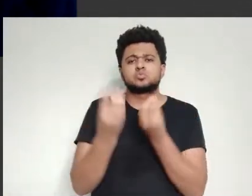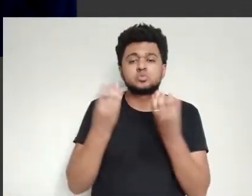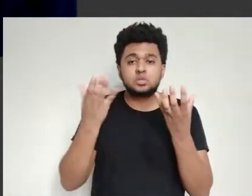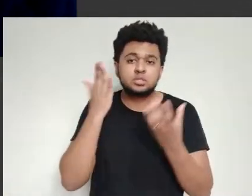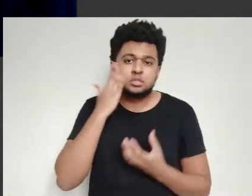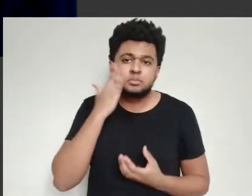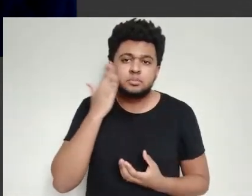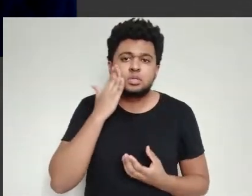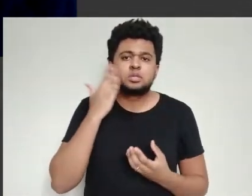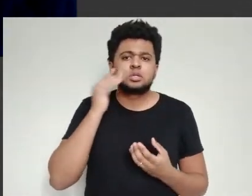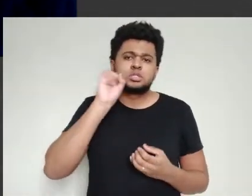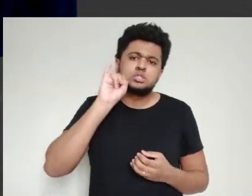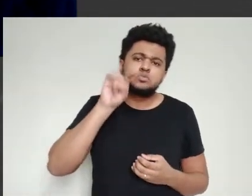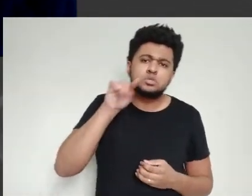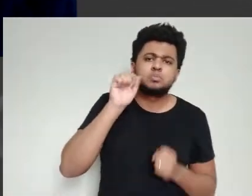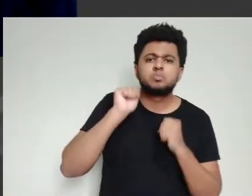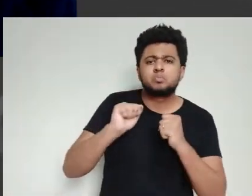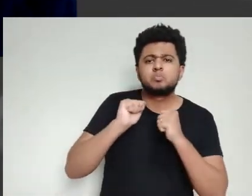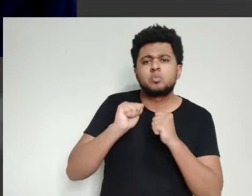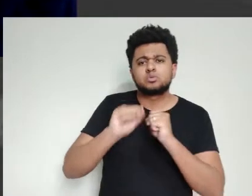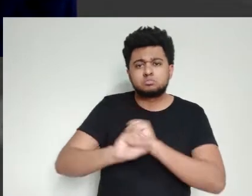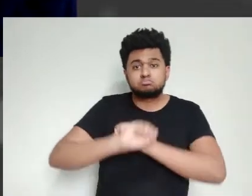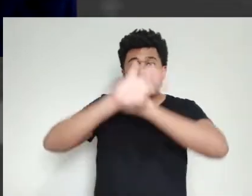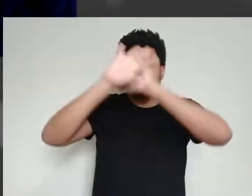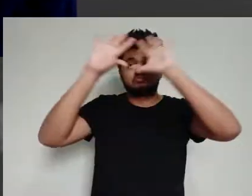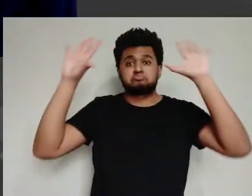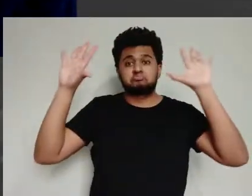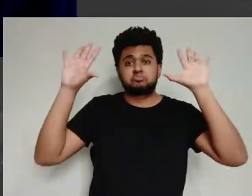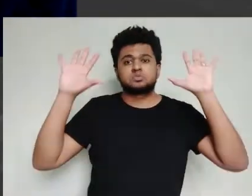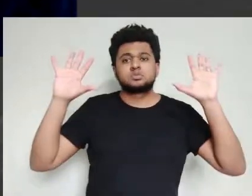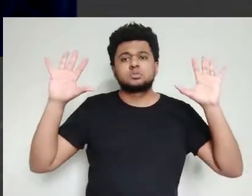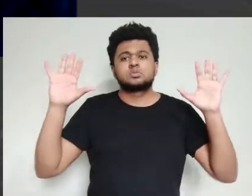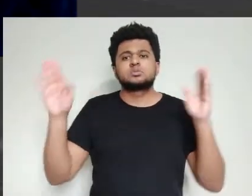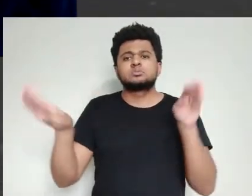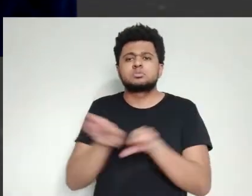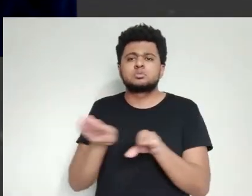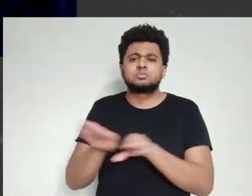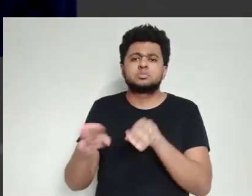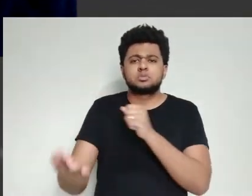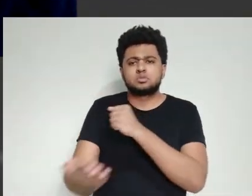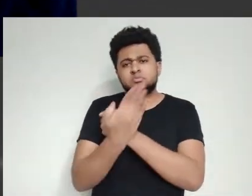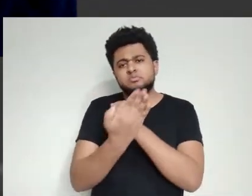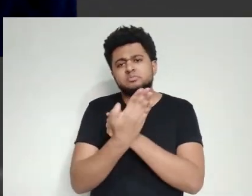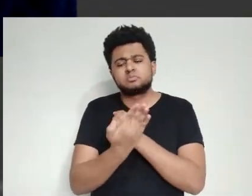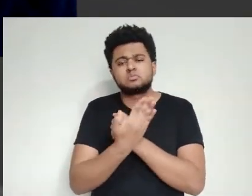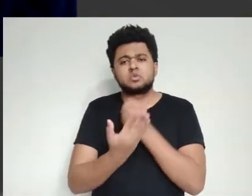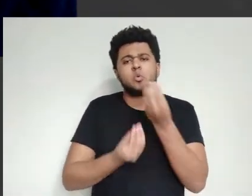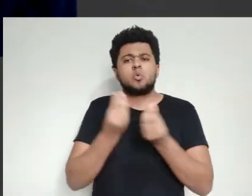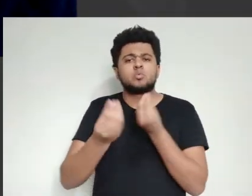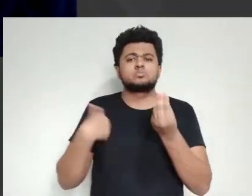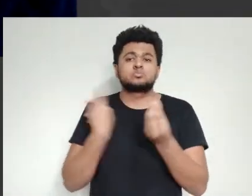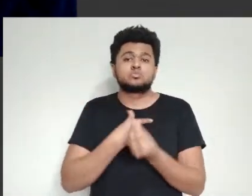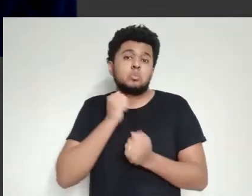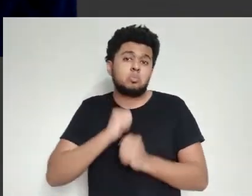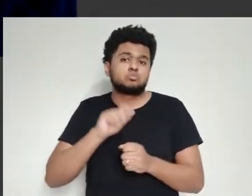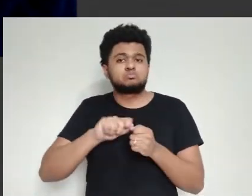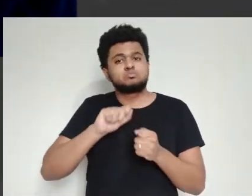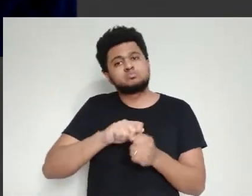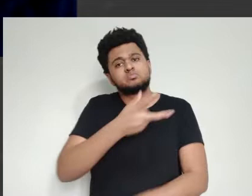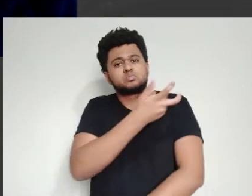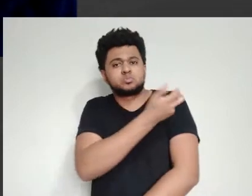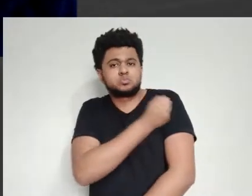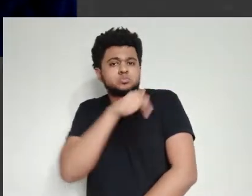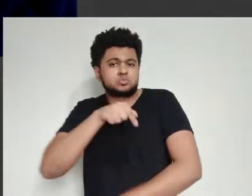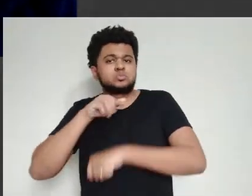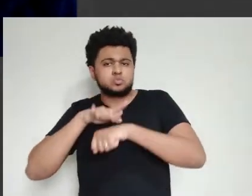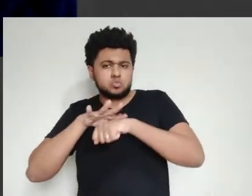até para a gente ter uma noção de perspectiva, acho que está todo mundo na expectativa. Então, se você puder nos esclarecer aí e nos dar